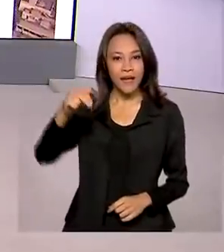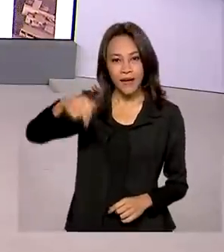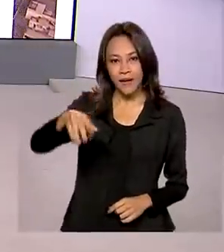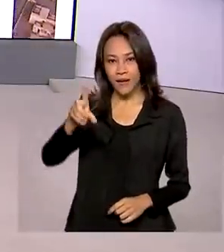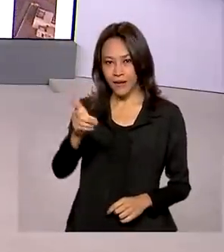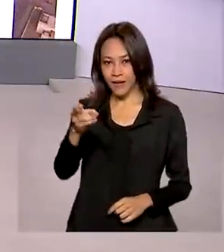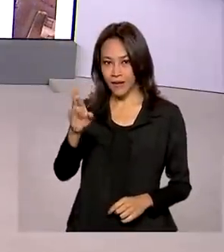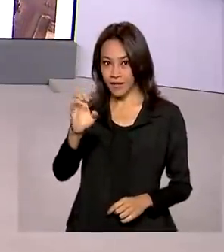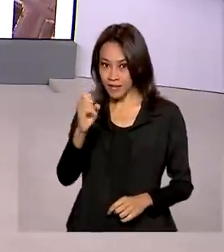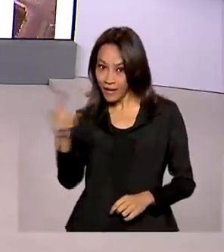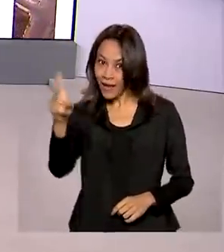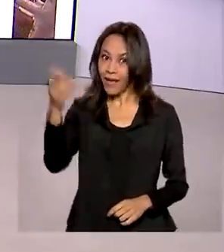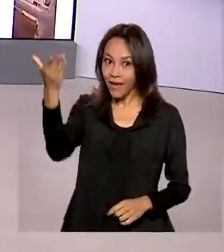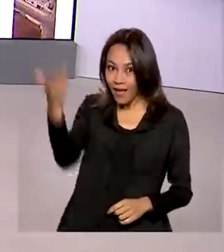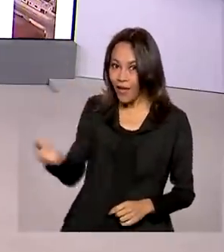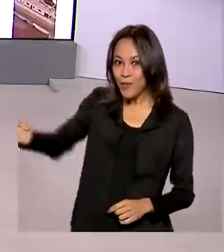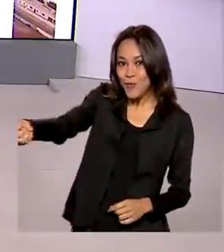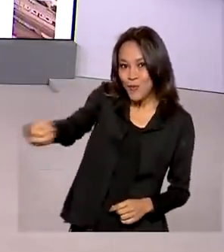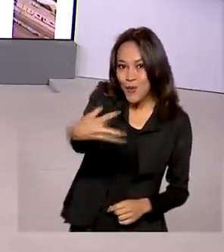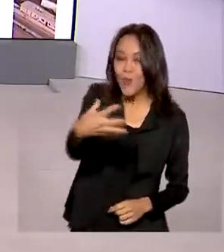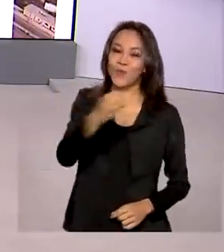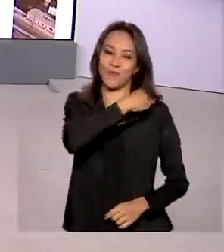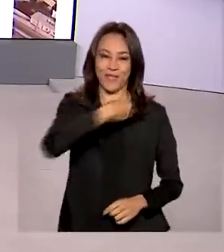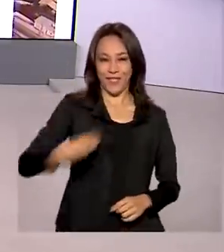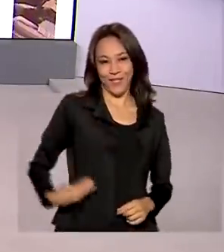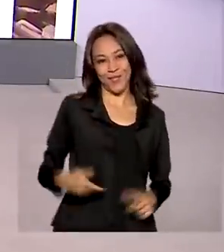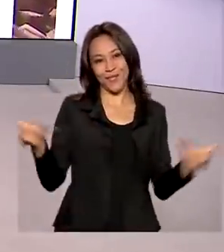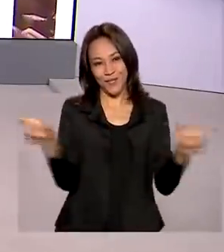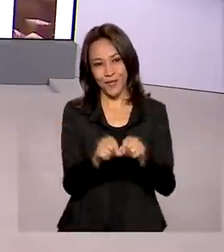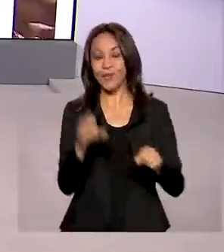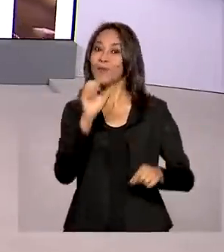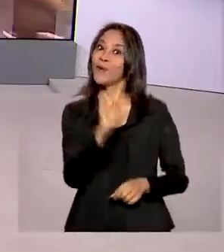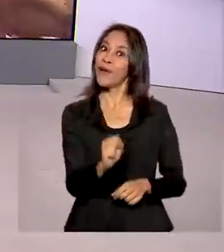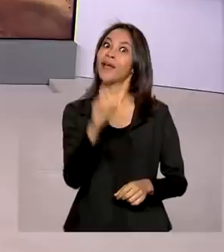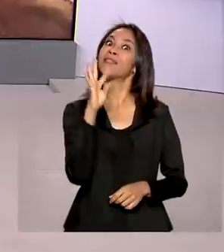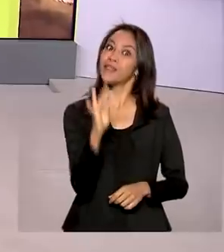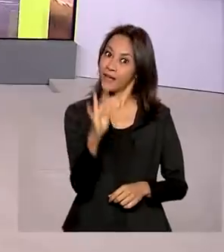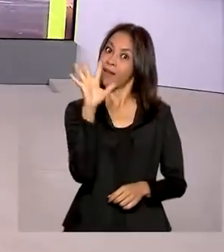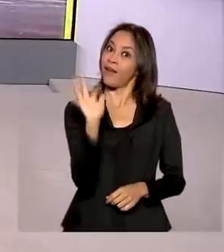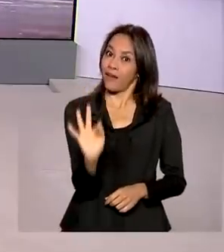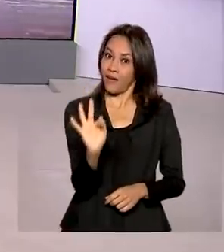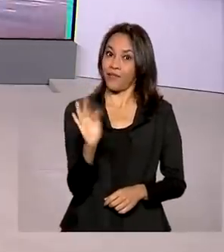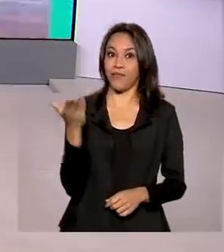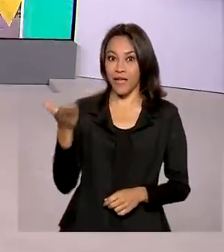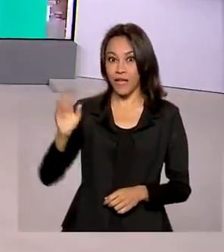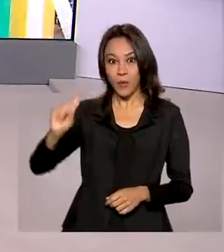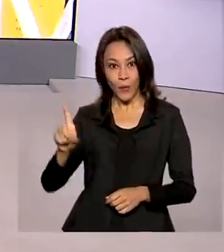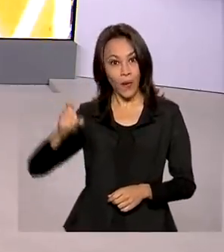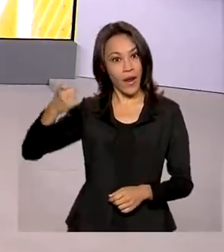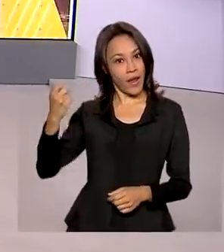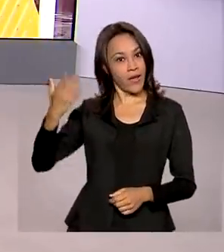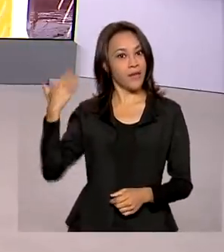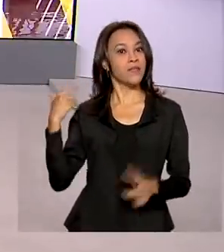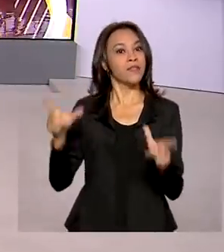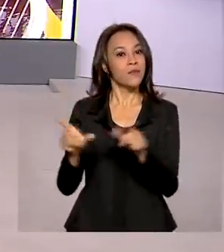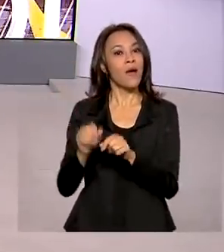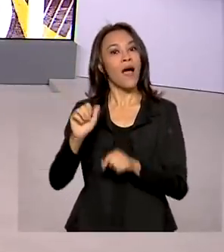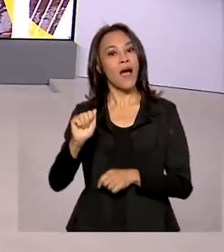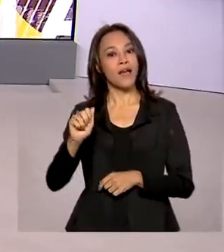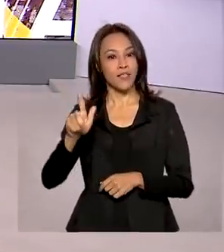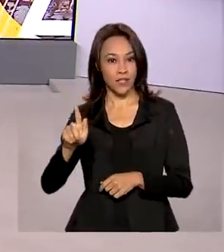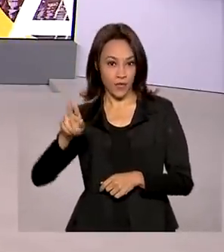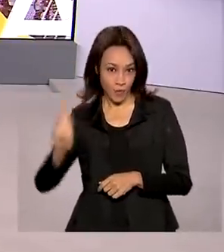do Supremo Tribunal Federal. Com a presença do presidente Jair Bolsonaro, o ex-advogado-geral da União e ex-ministro da